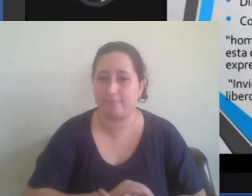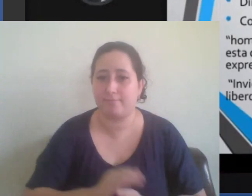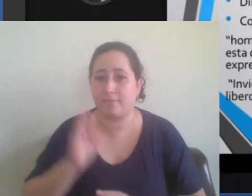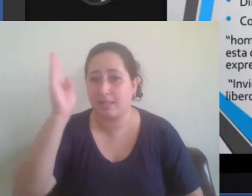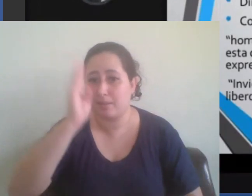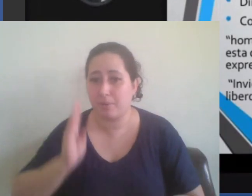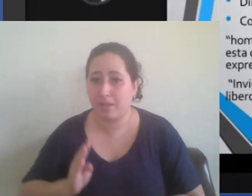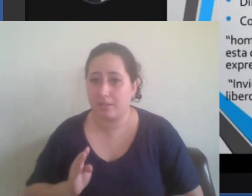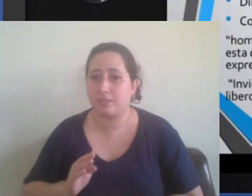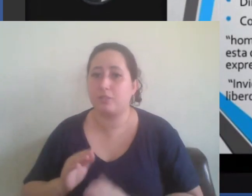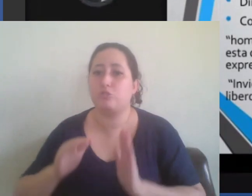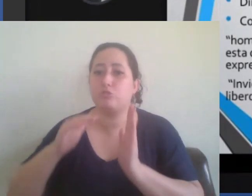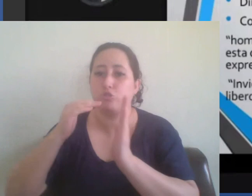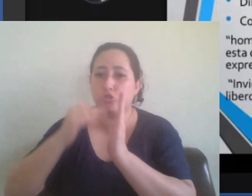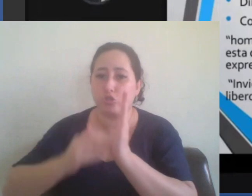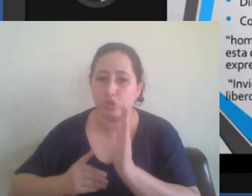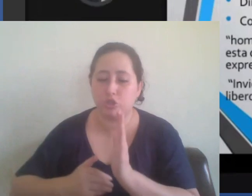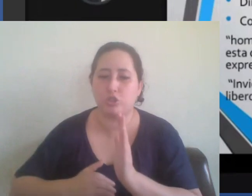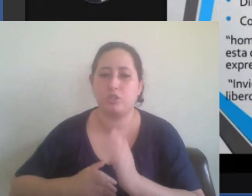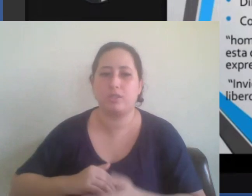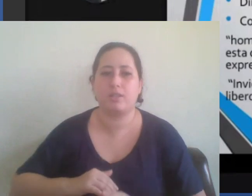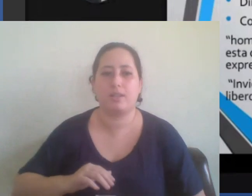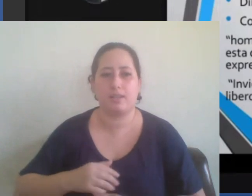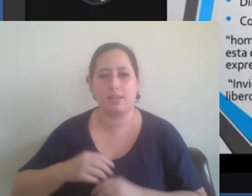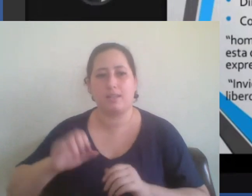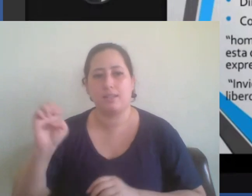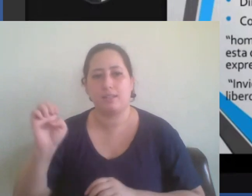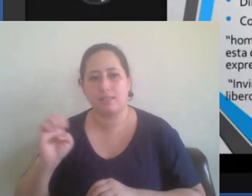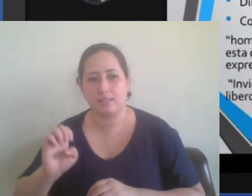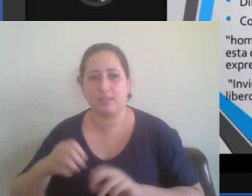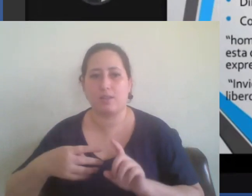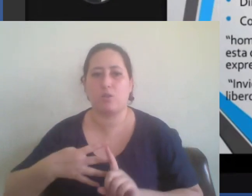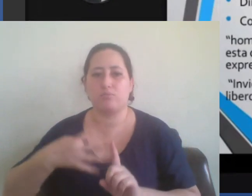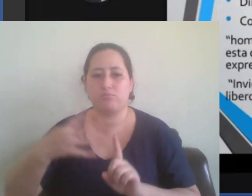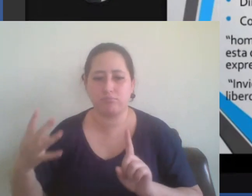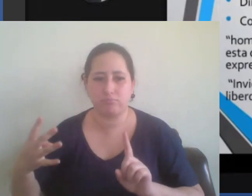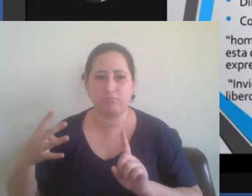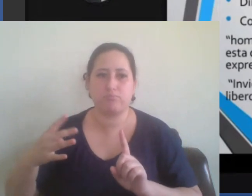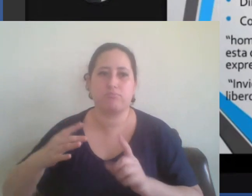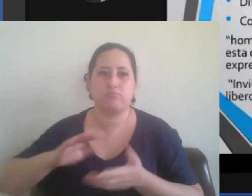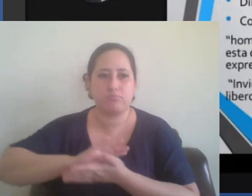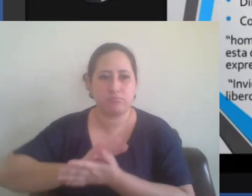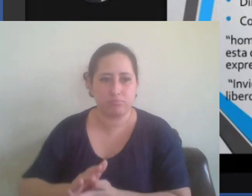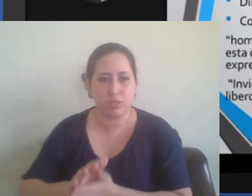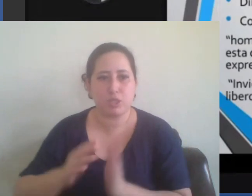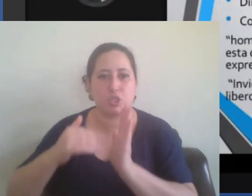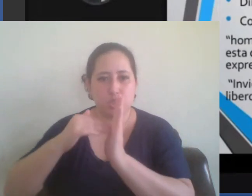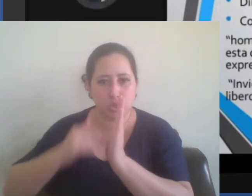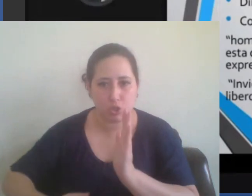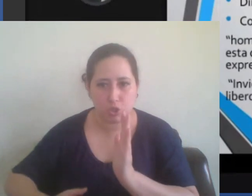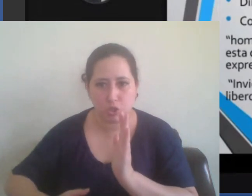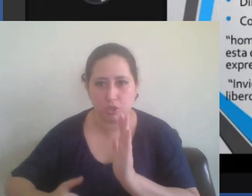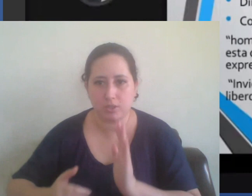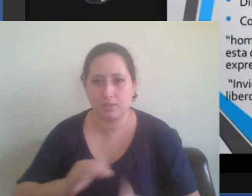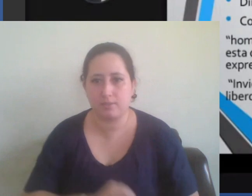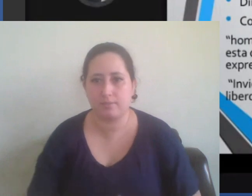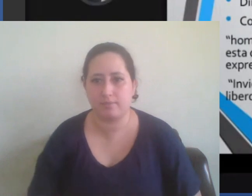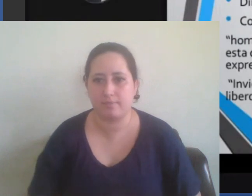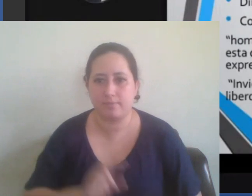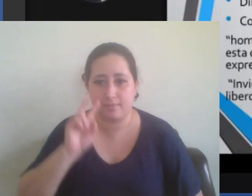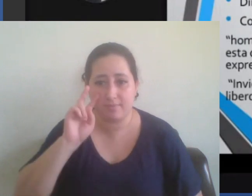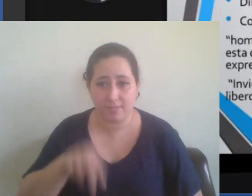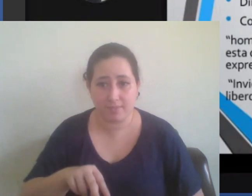lei Maria da Penha lei das cotas nós vamos perceber que essas redes de